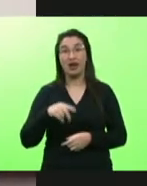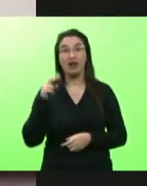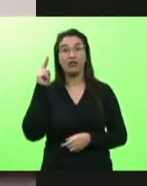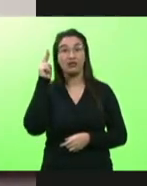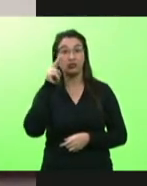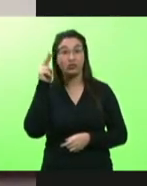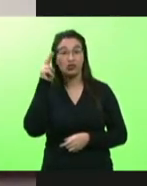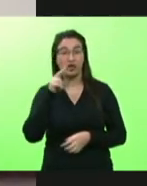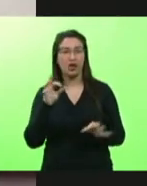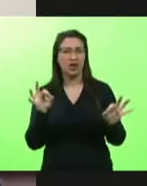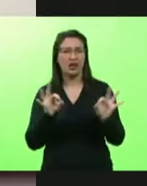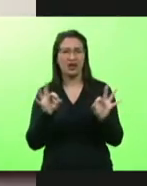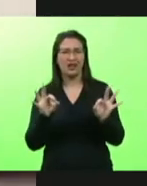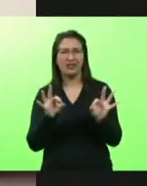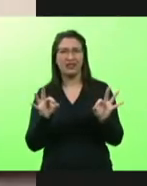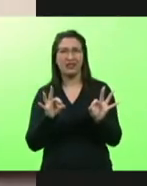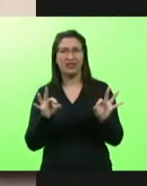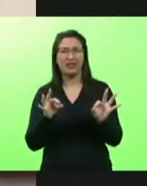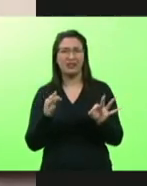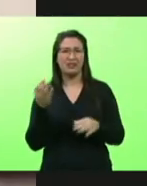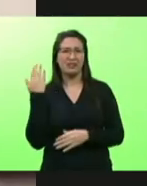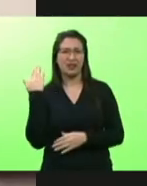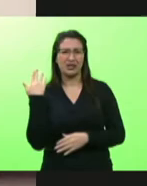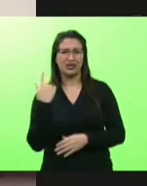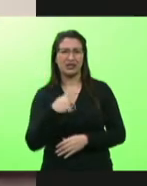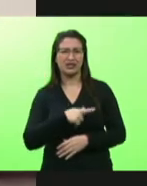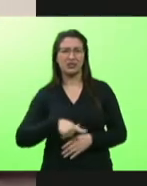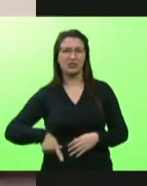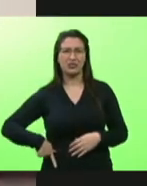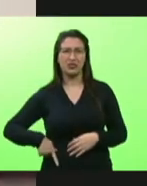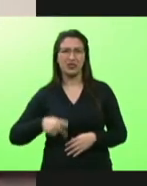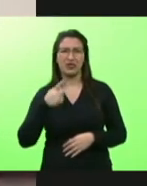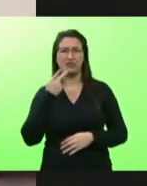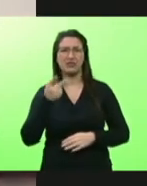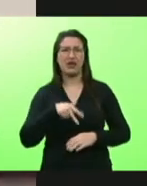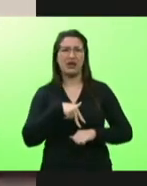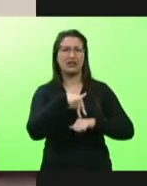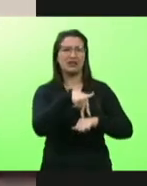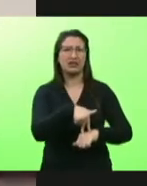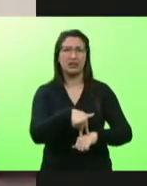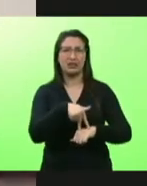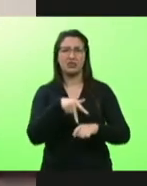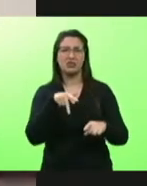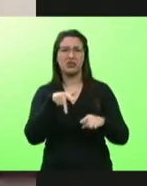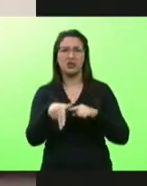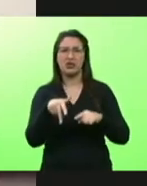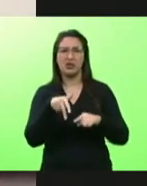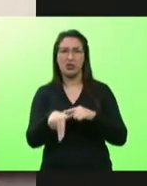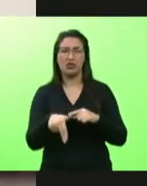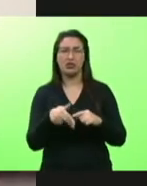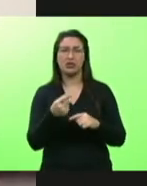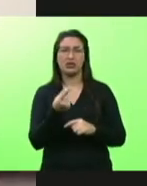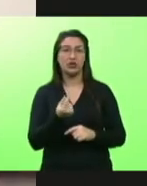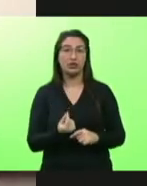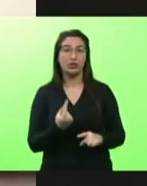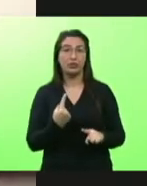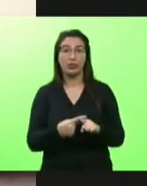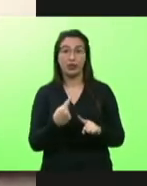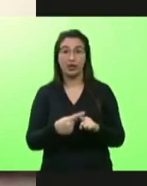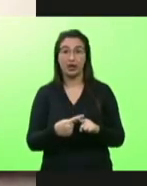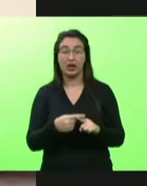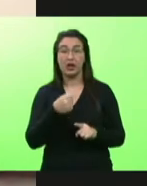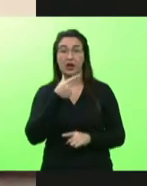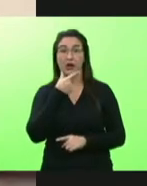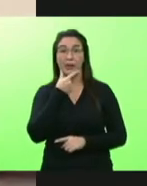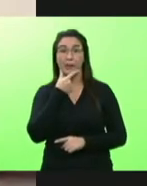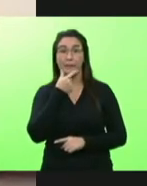adianta o pessoal do ex-governo do PT subir na tribuna para falar do corte de recursos porque a Dilma o Lula